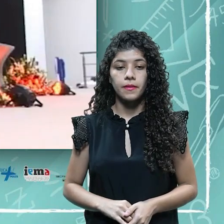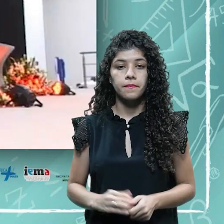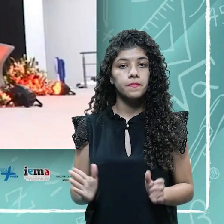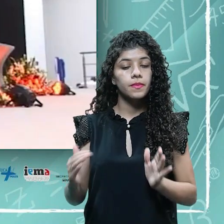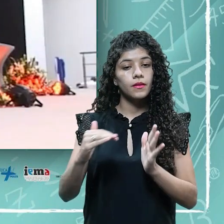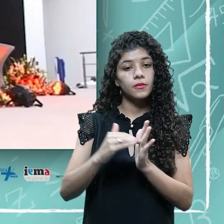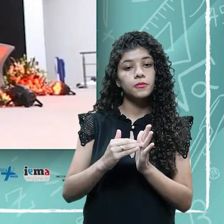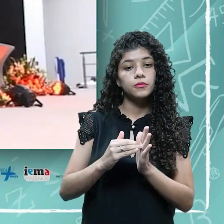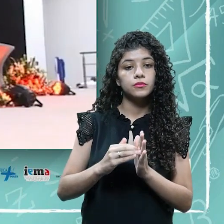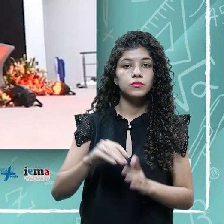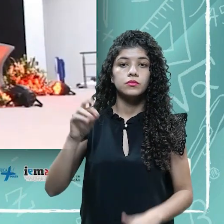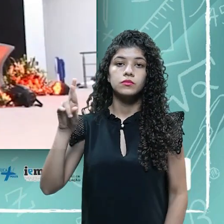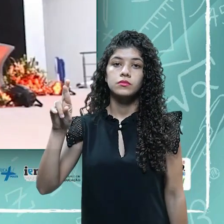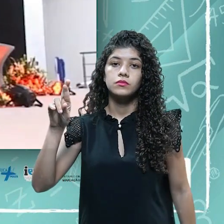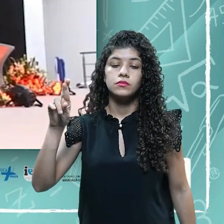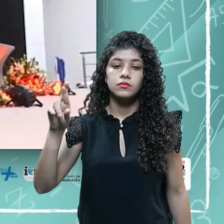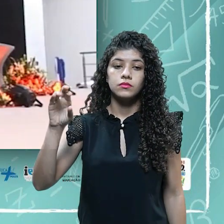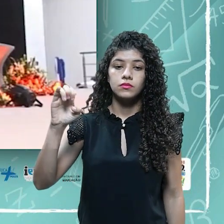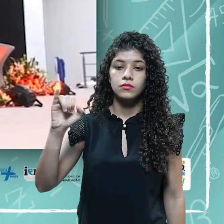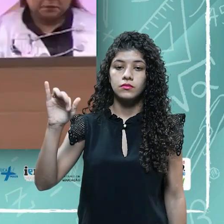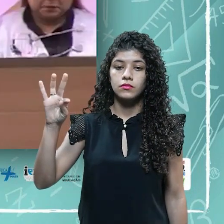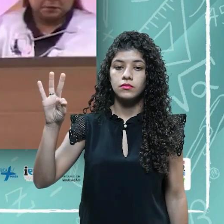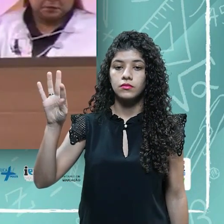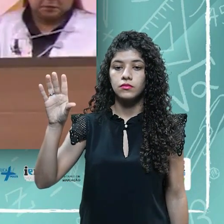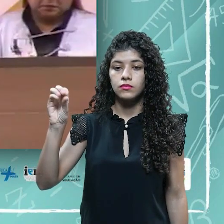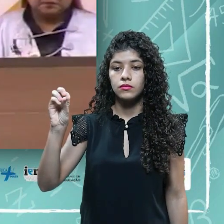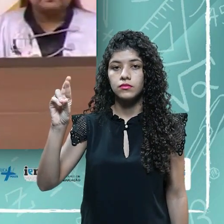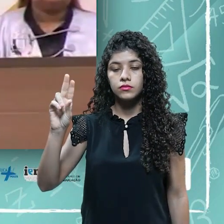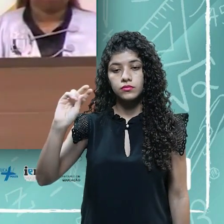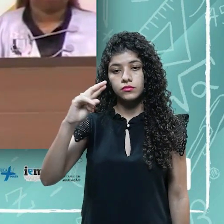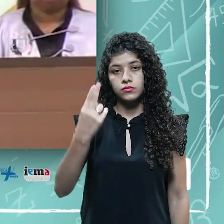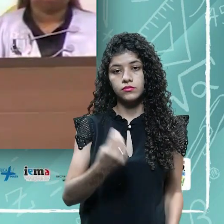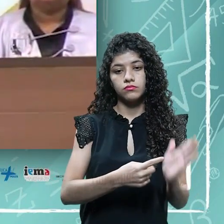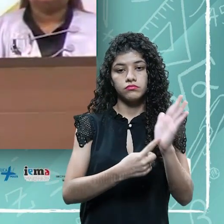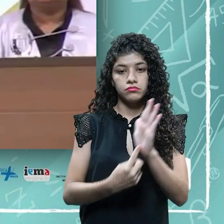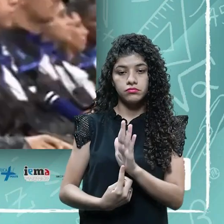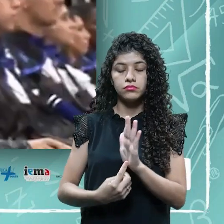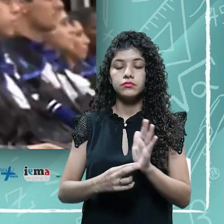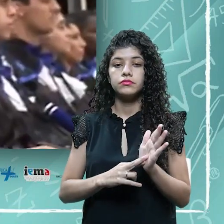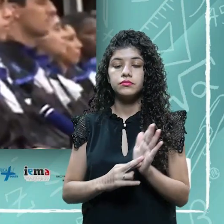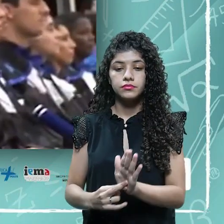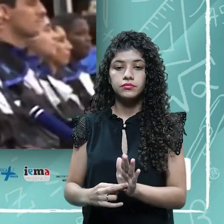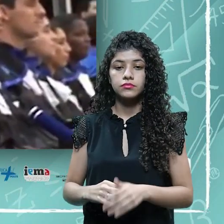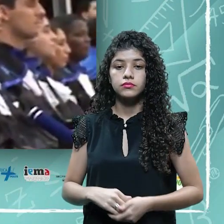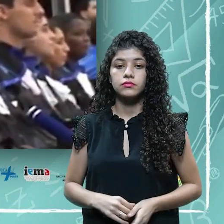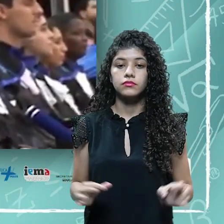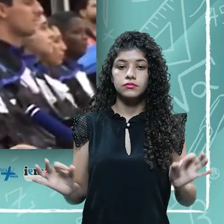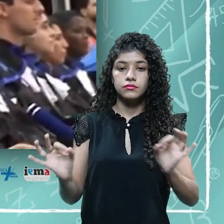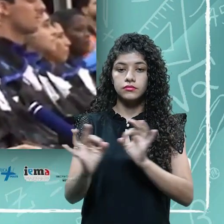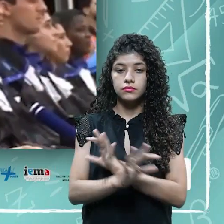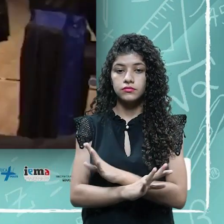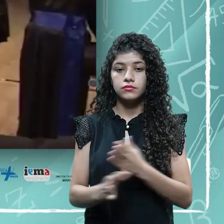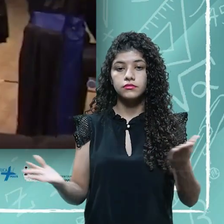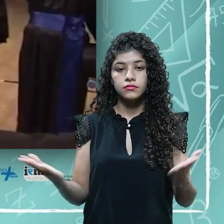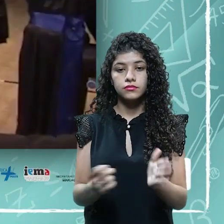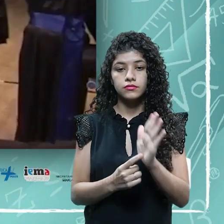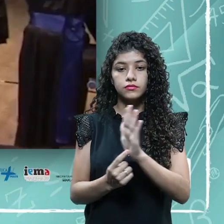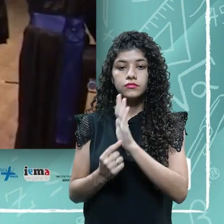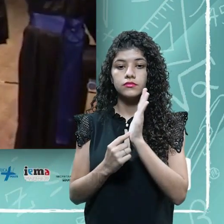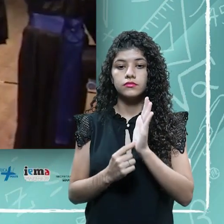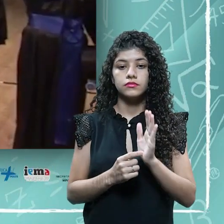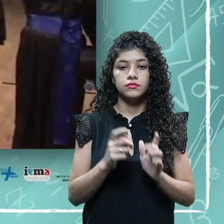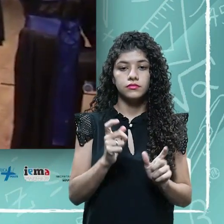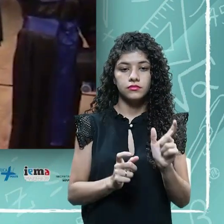O último a discursar é o reitor da universidade ou o seu representante. Finalizados os discursos, os